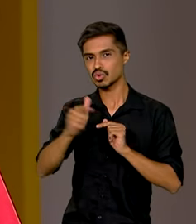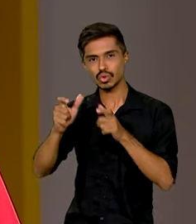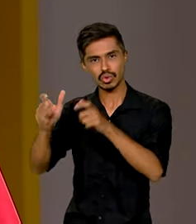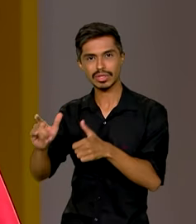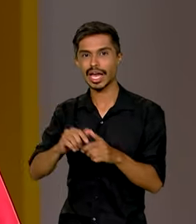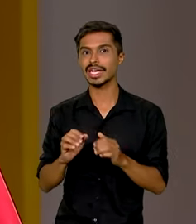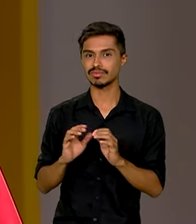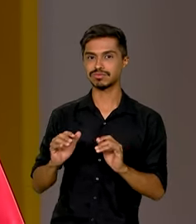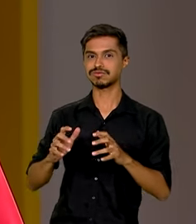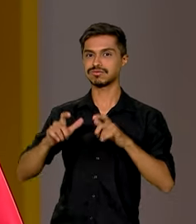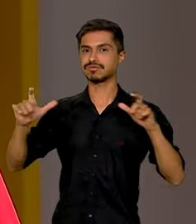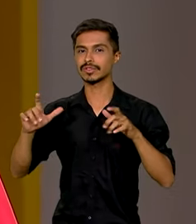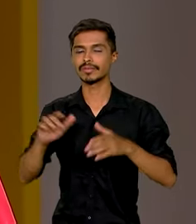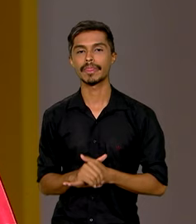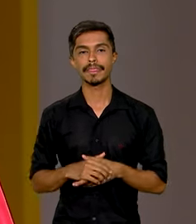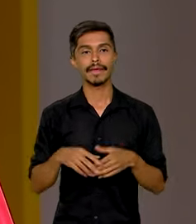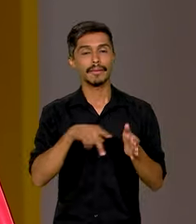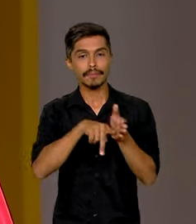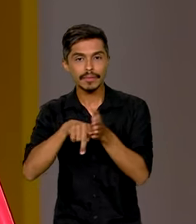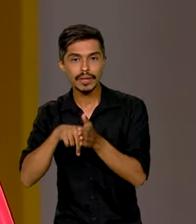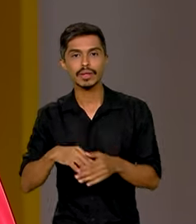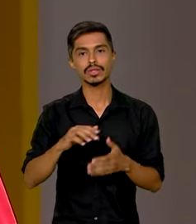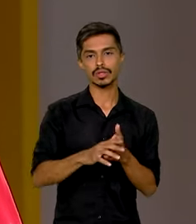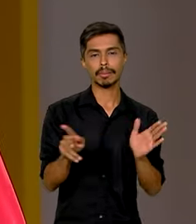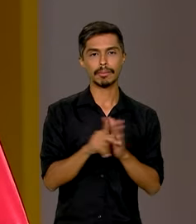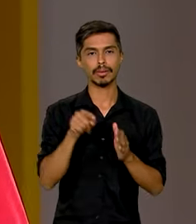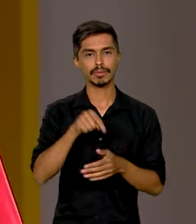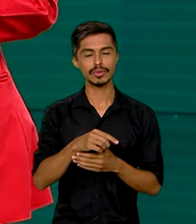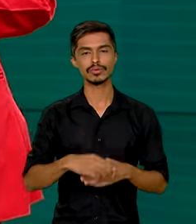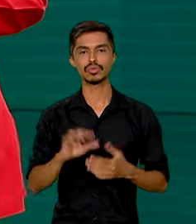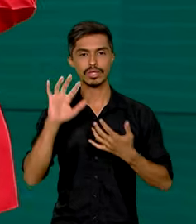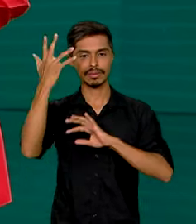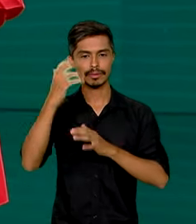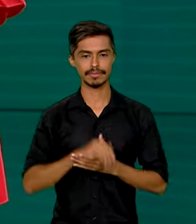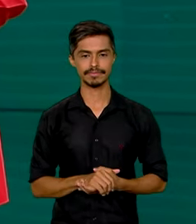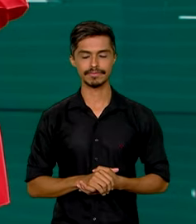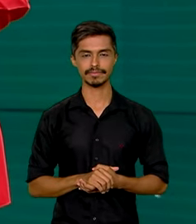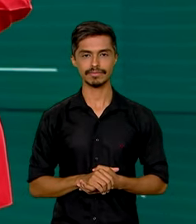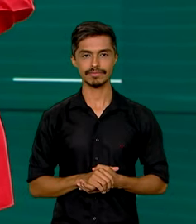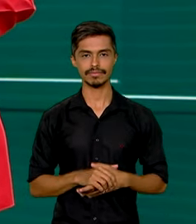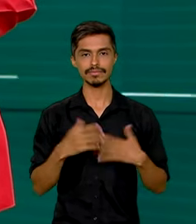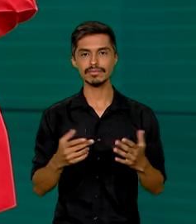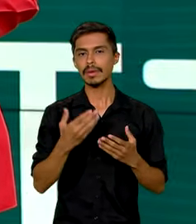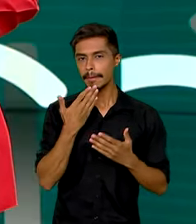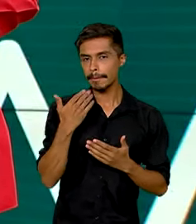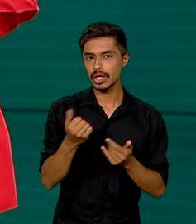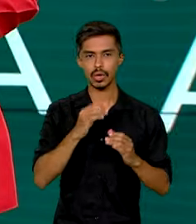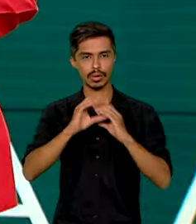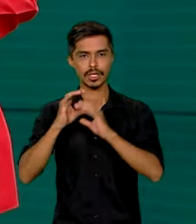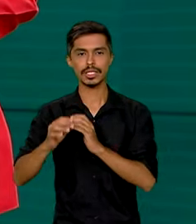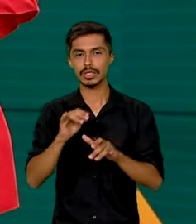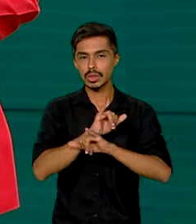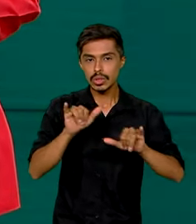do país. A previsão é do Instituto Nacional de Meteorologia. E para aperfeiçoar a comunicação